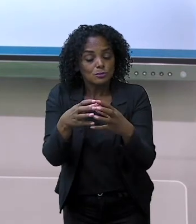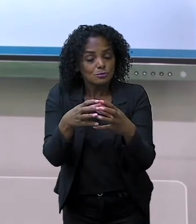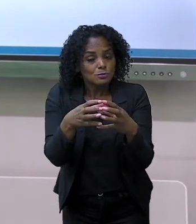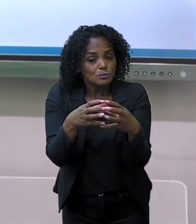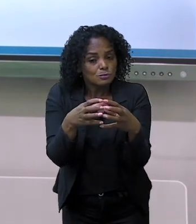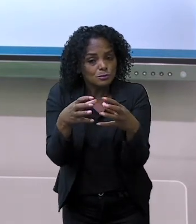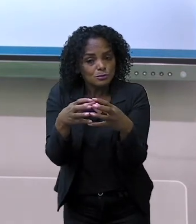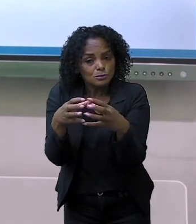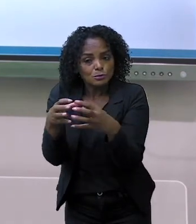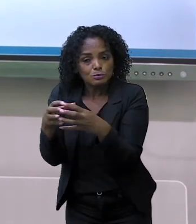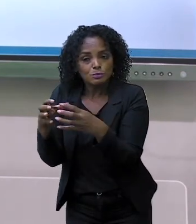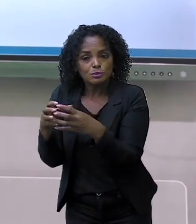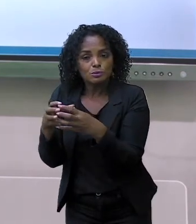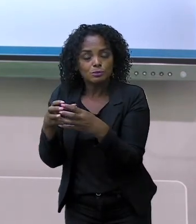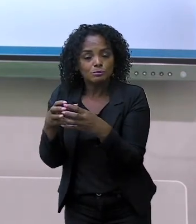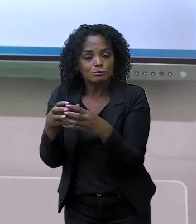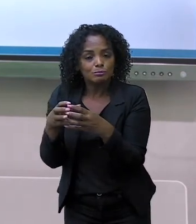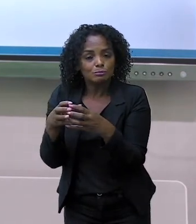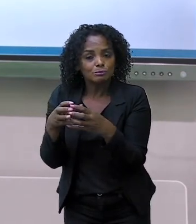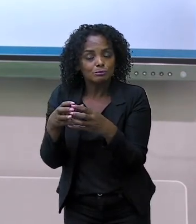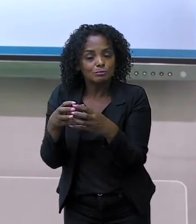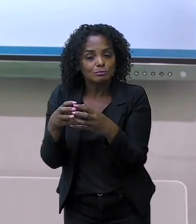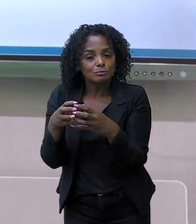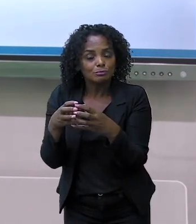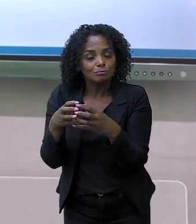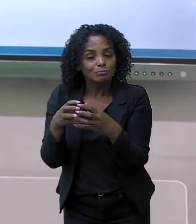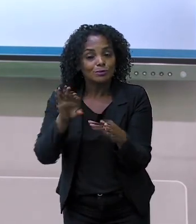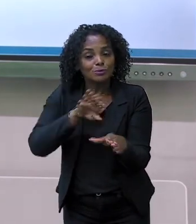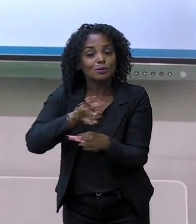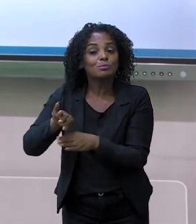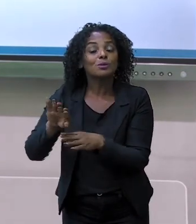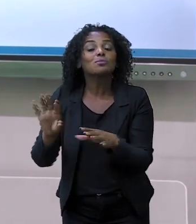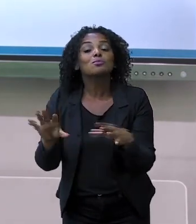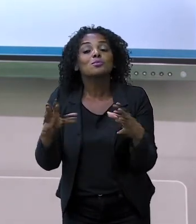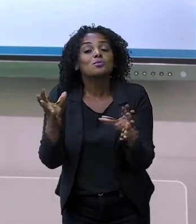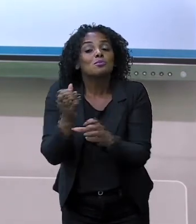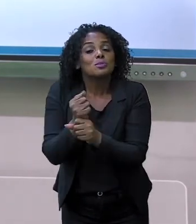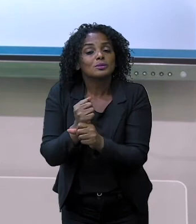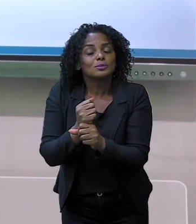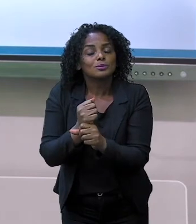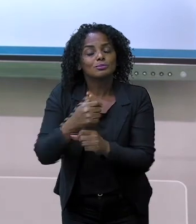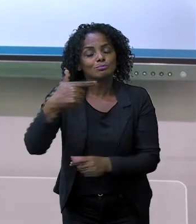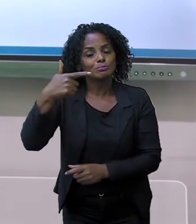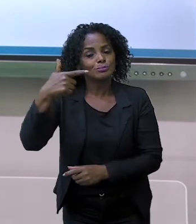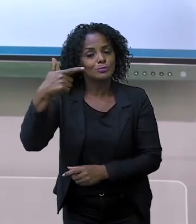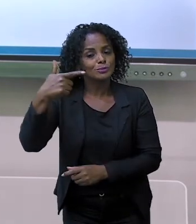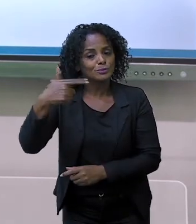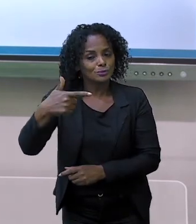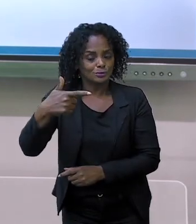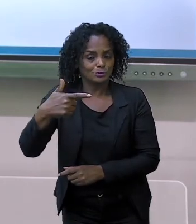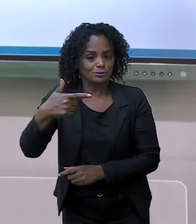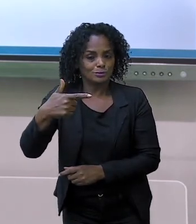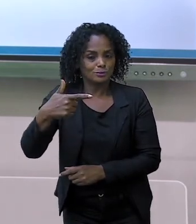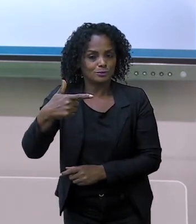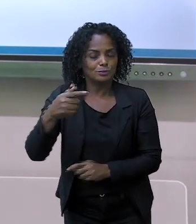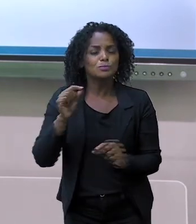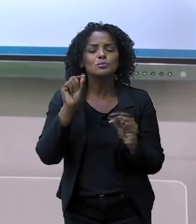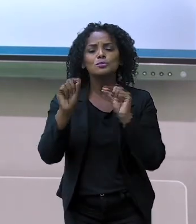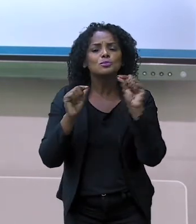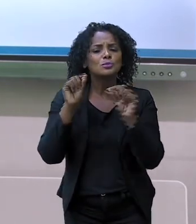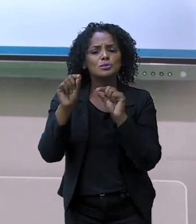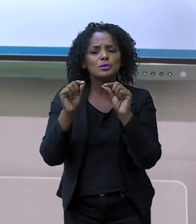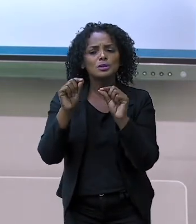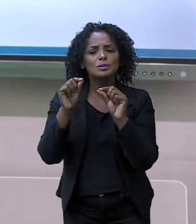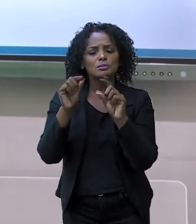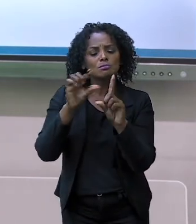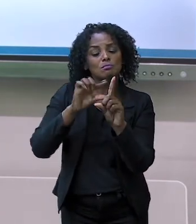Só que sobrou quantos? Dois. Duas o quê? Duas unidades. Como